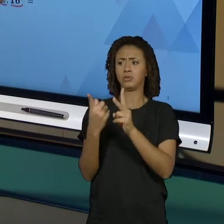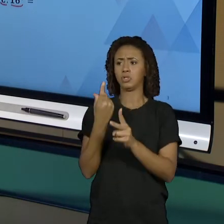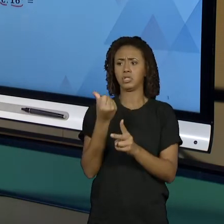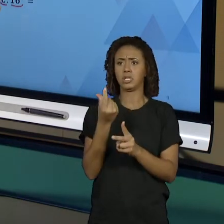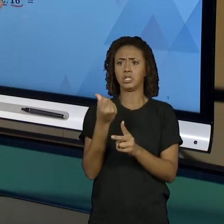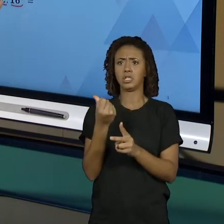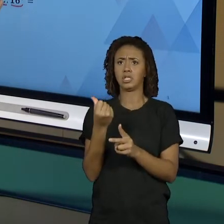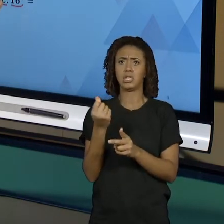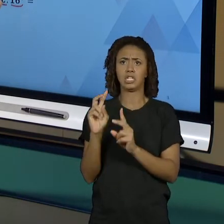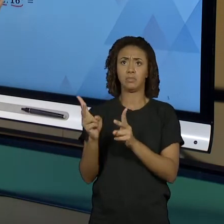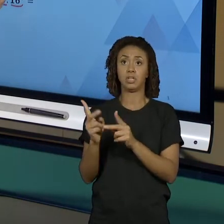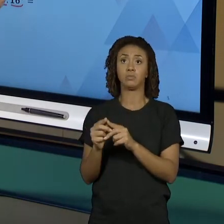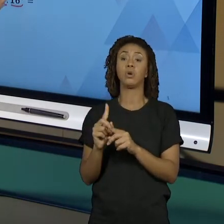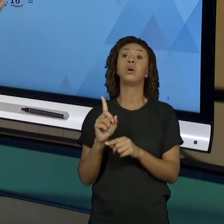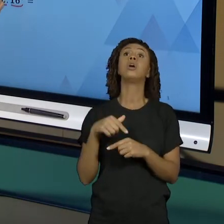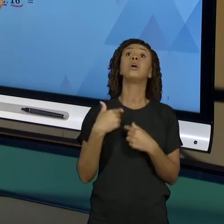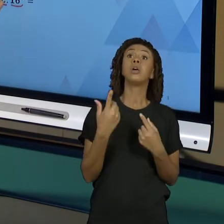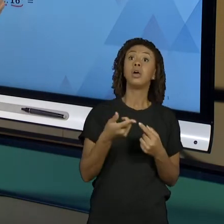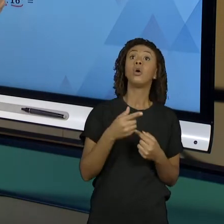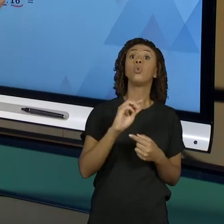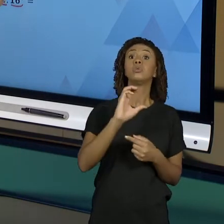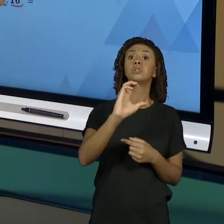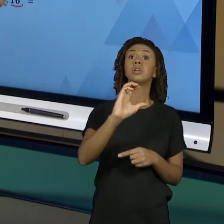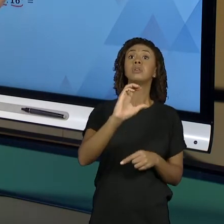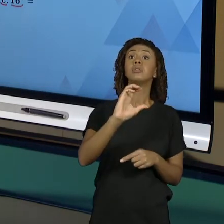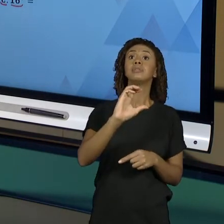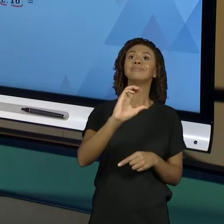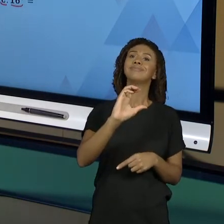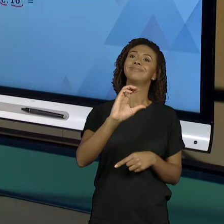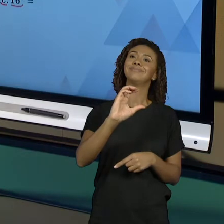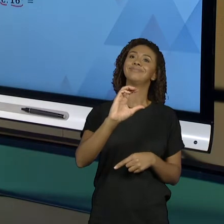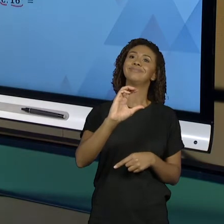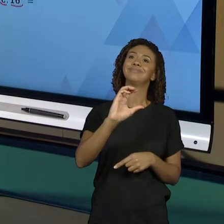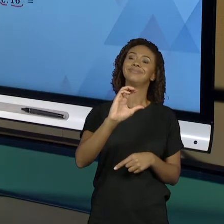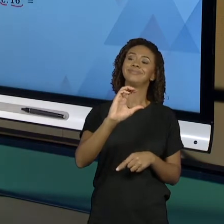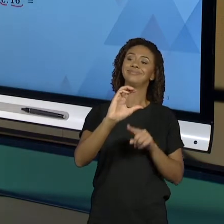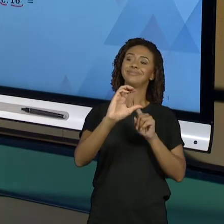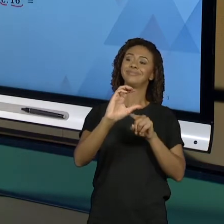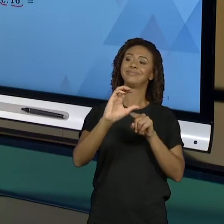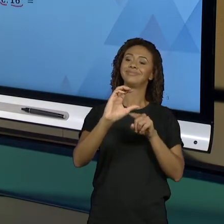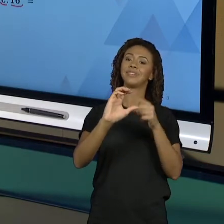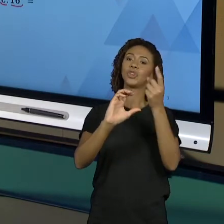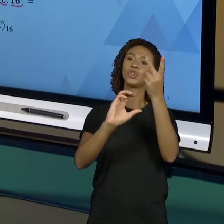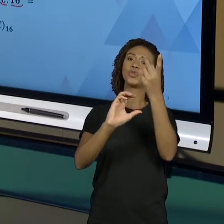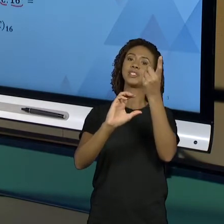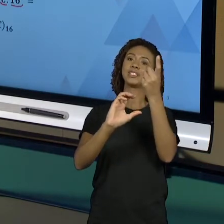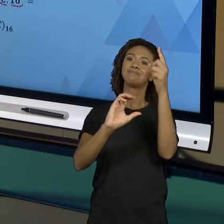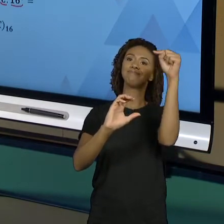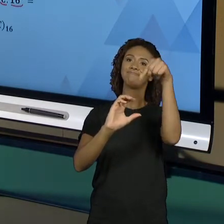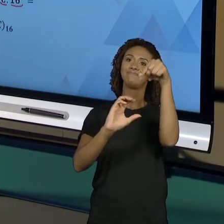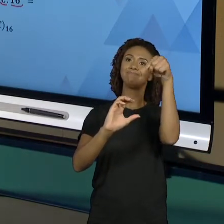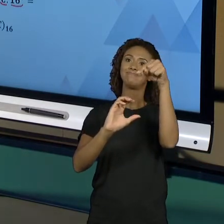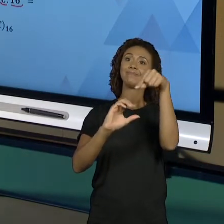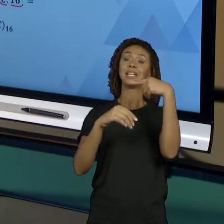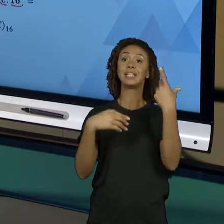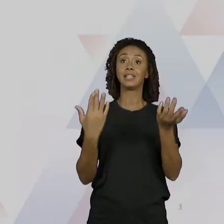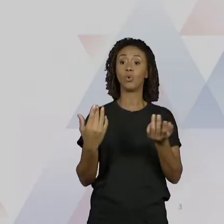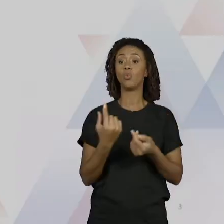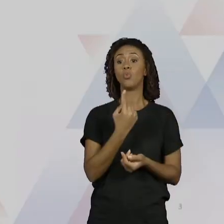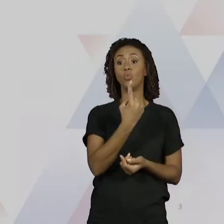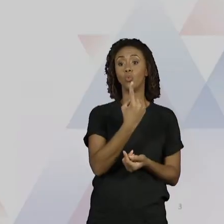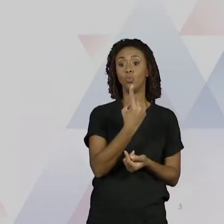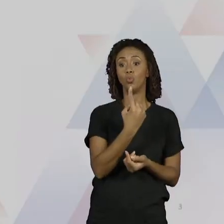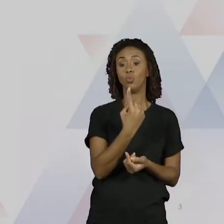o 12 eu represento pela letra C. Então, esse número na base 16 é o número 1C.